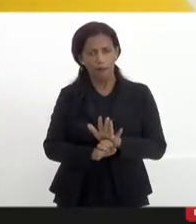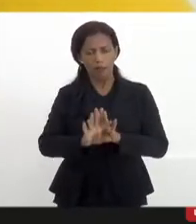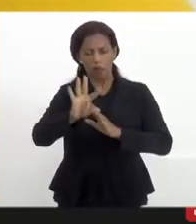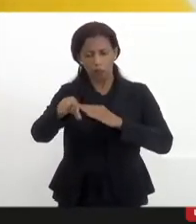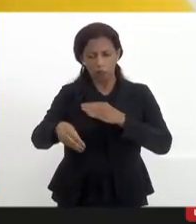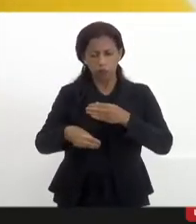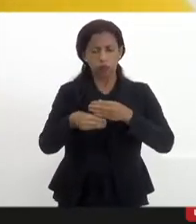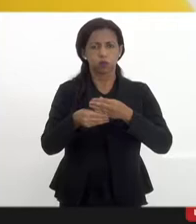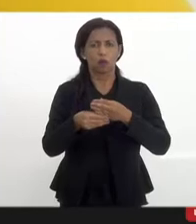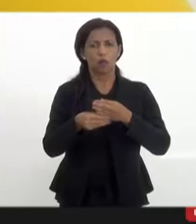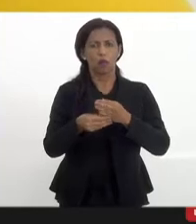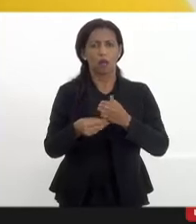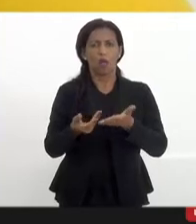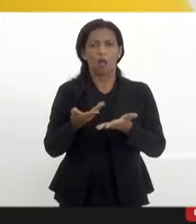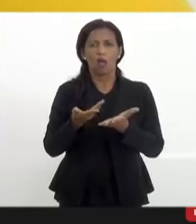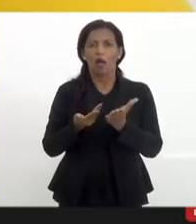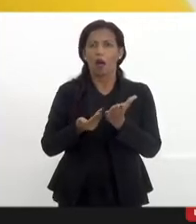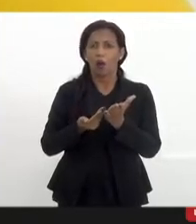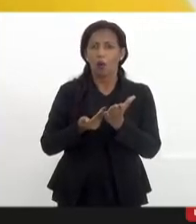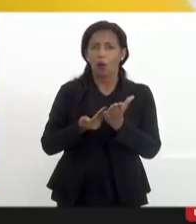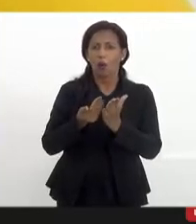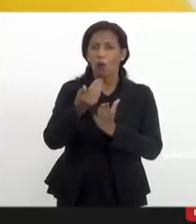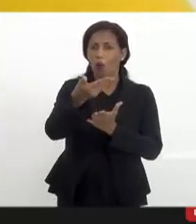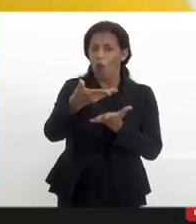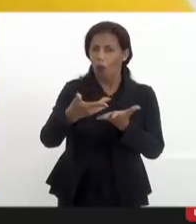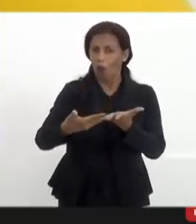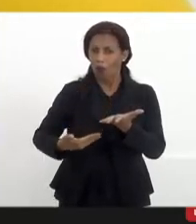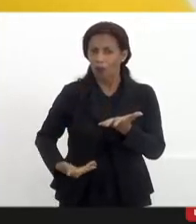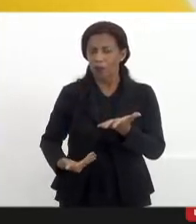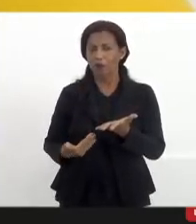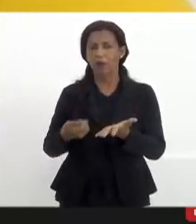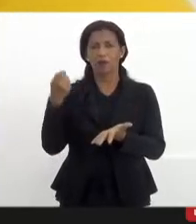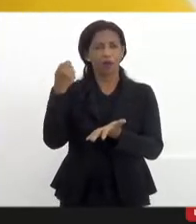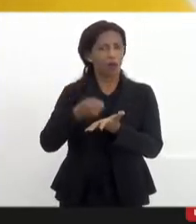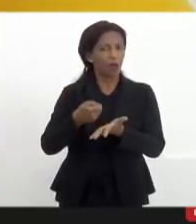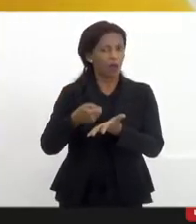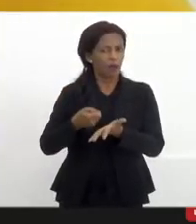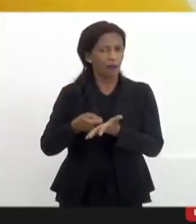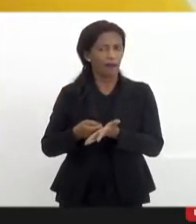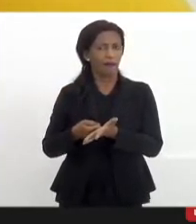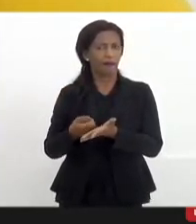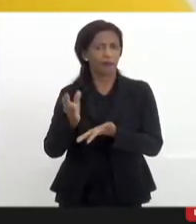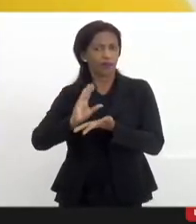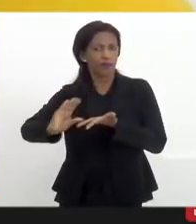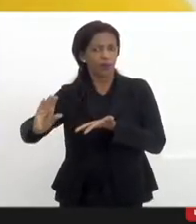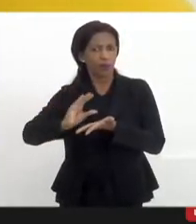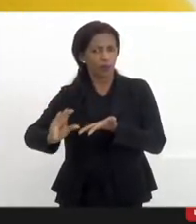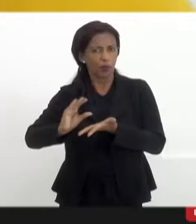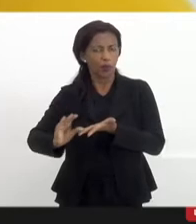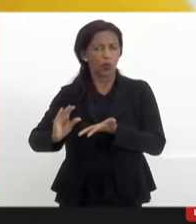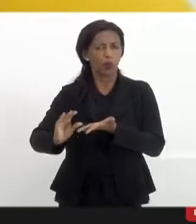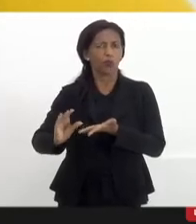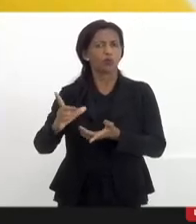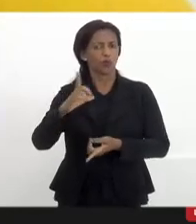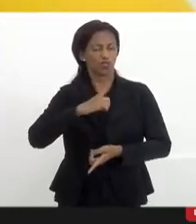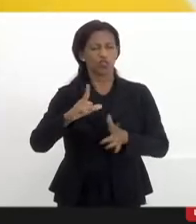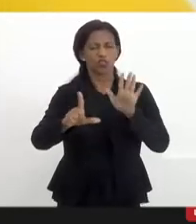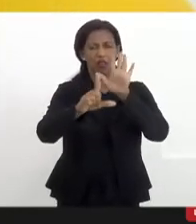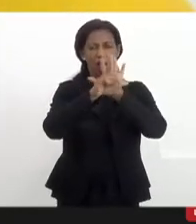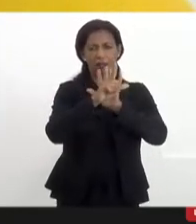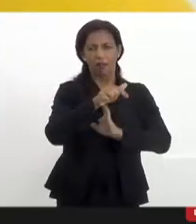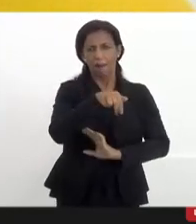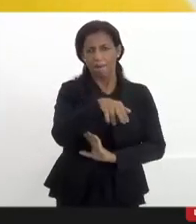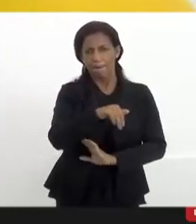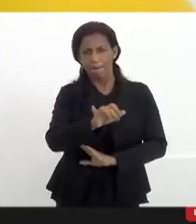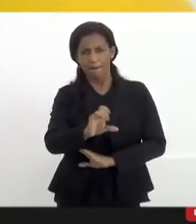garantir recursos para a população comunitária. gente tem a vigência da lei do BINC que estabeleceu